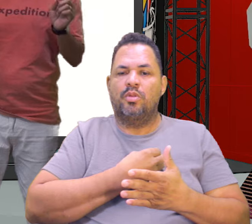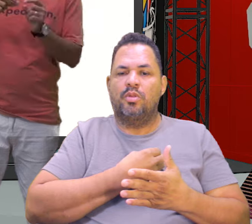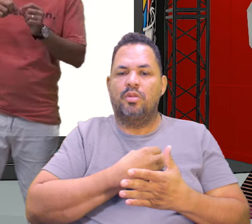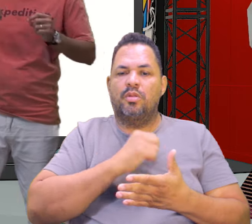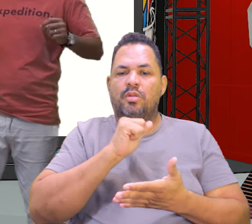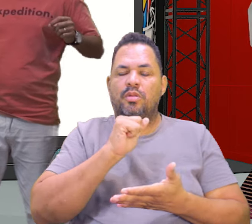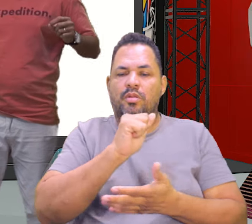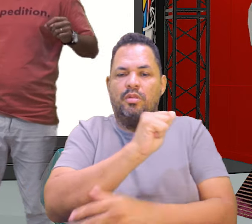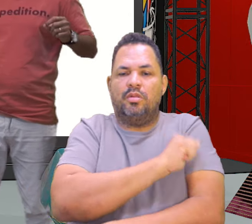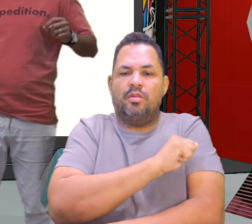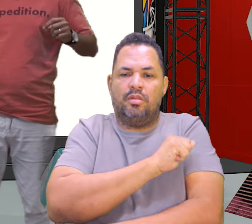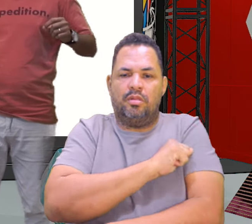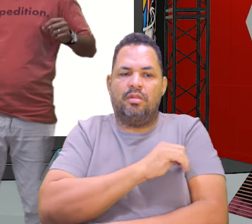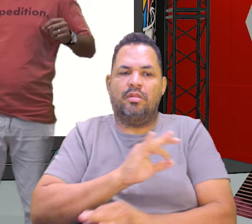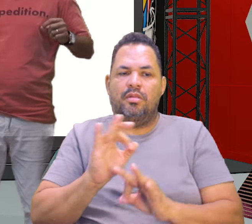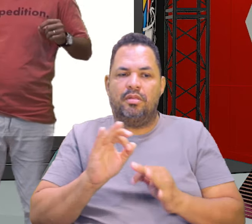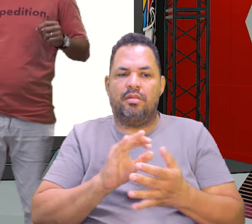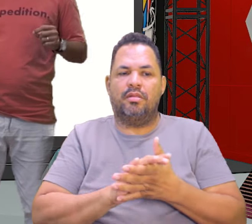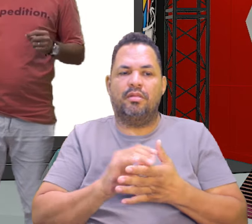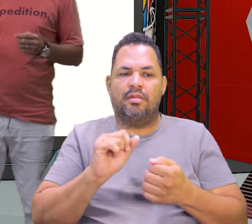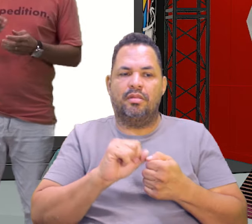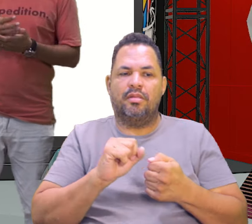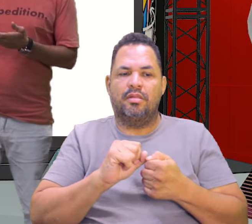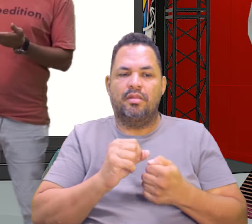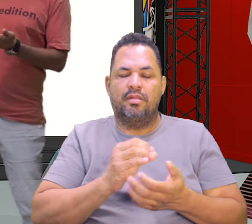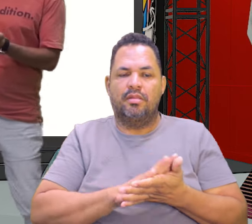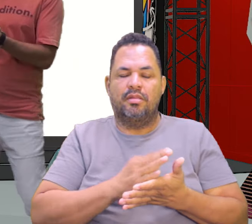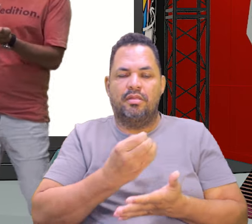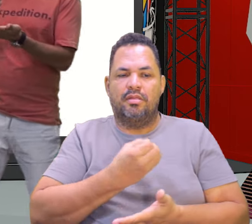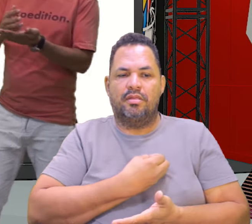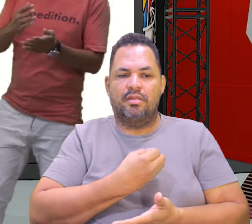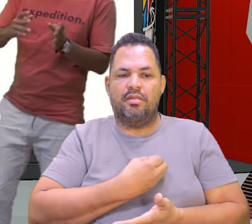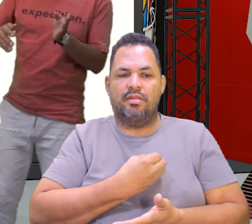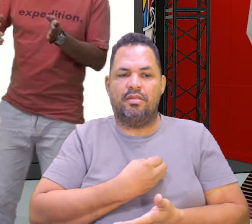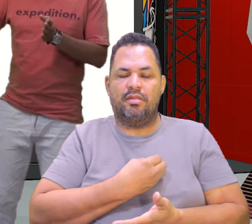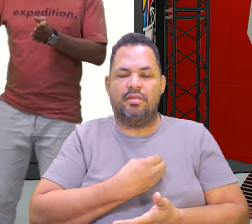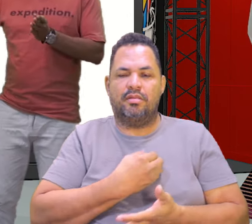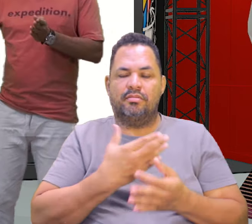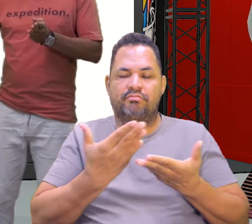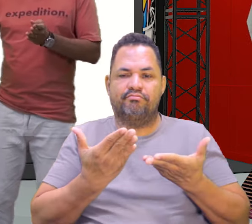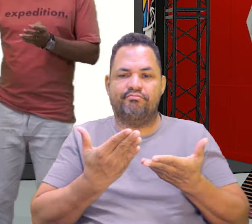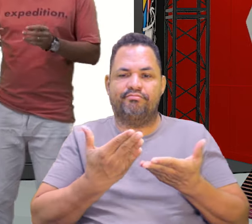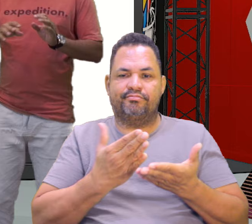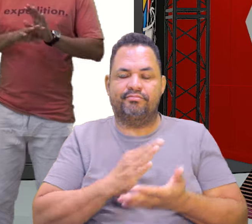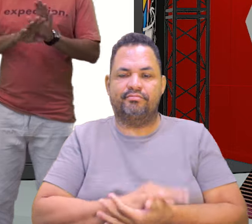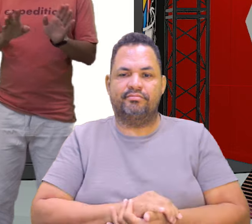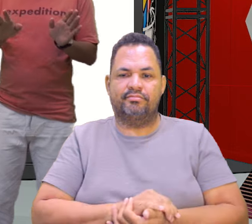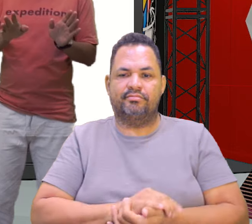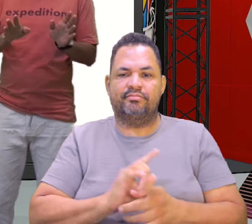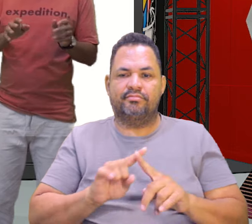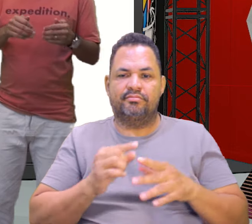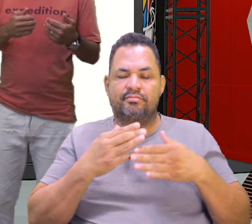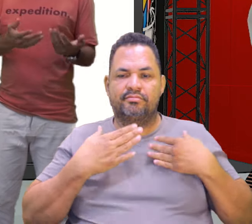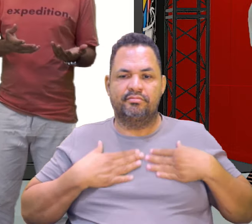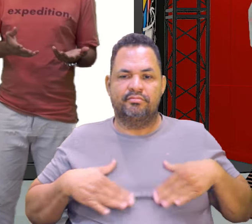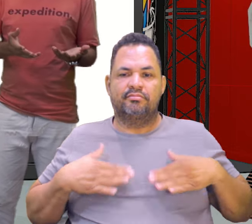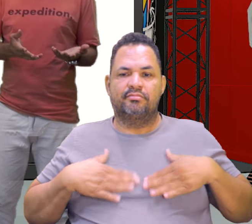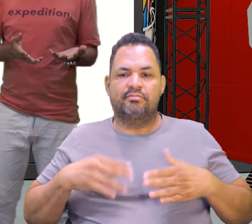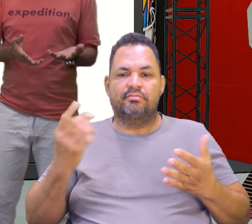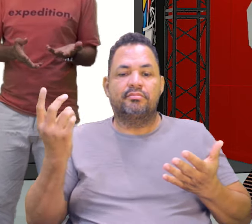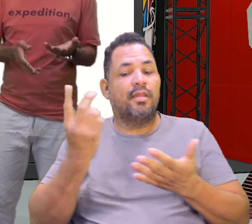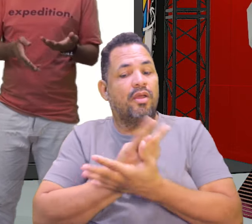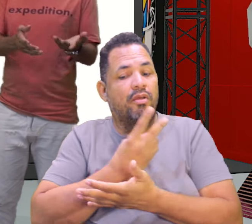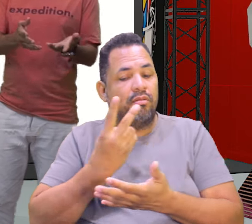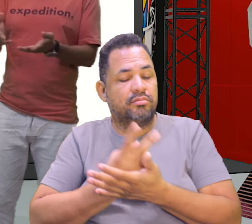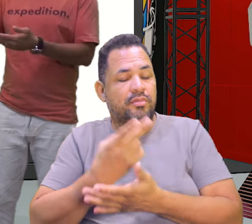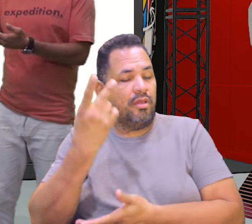notas, nós colocamos o número de alunos. A gente fez a mediana do número de alunos. Fizemos eleitinho a sequência de posição, mas tranquilo, são erros